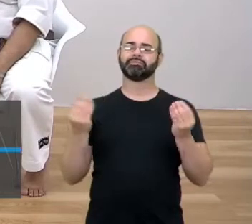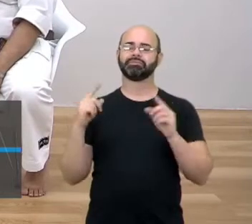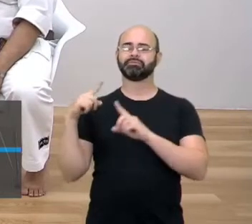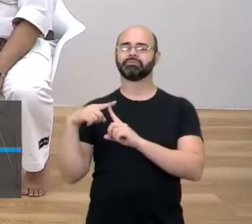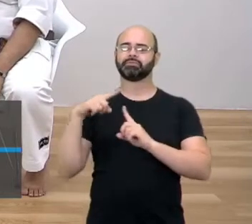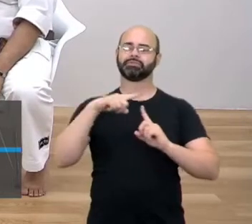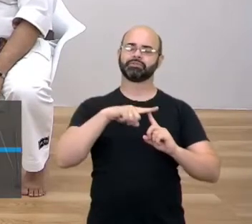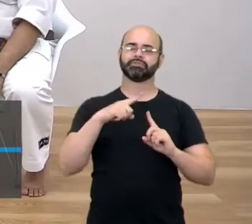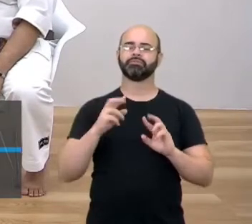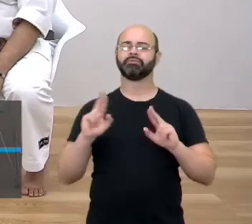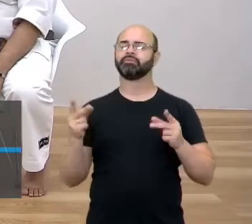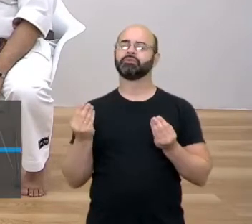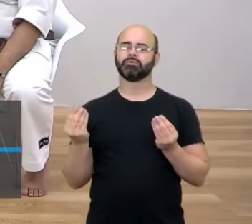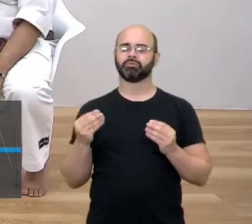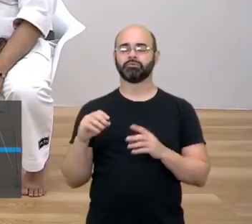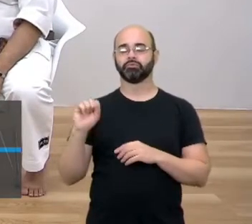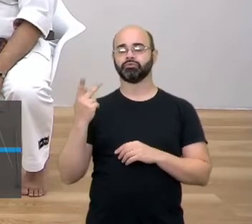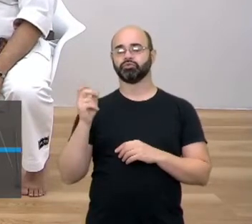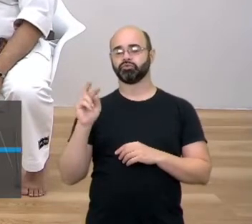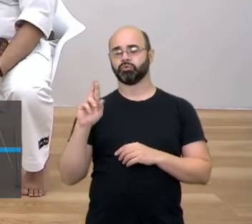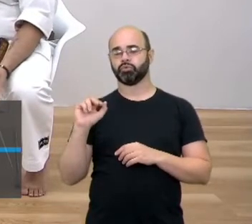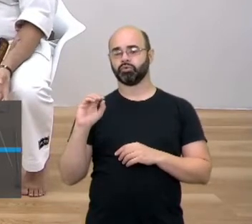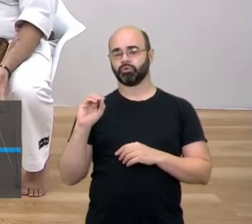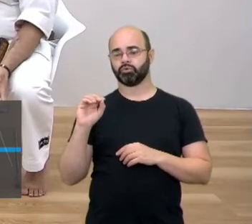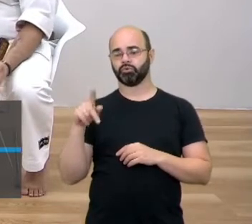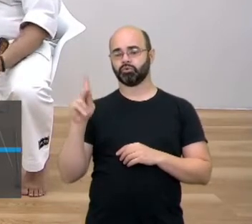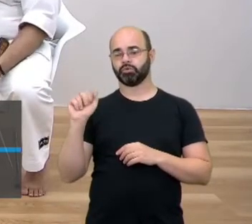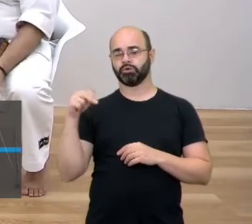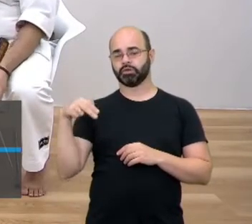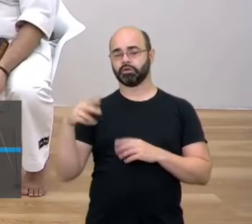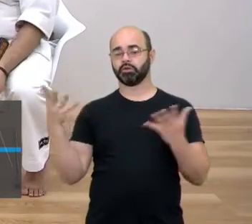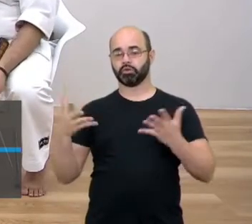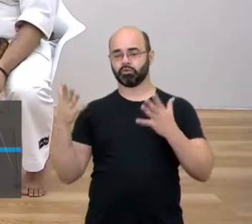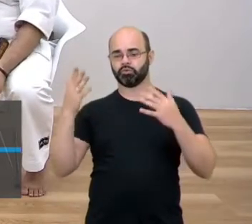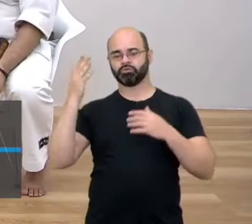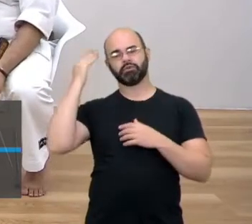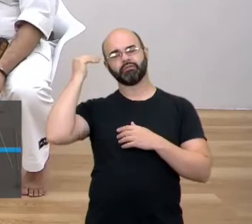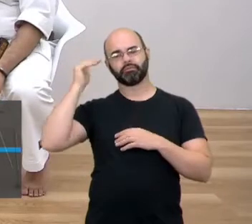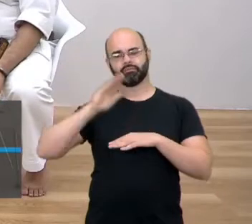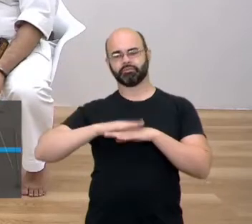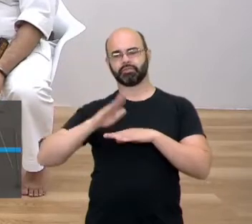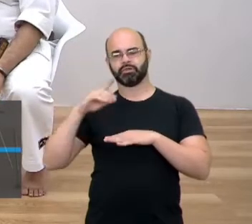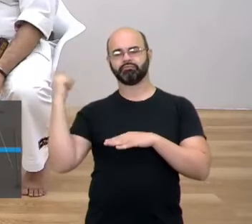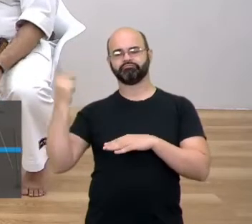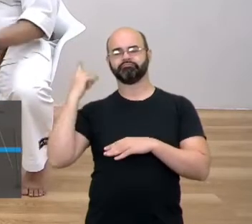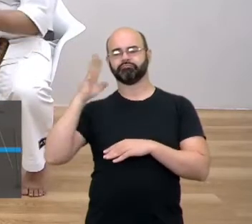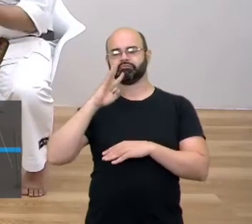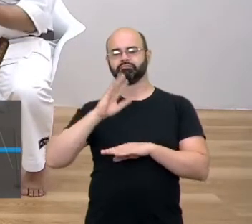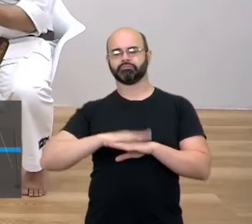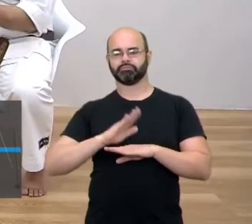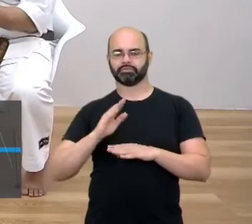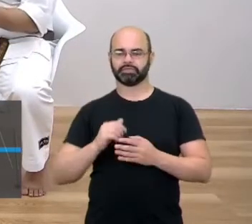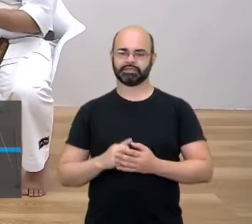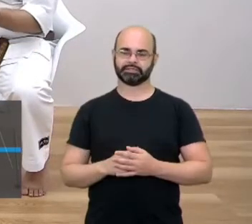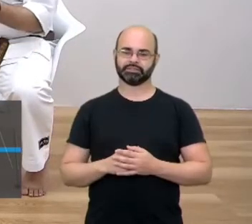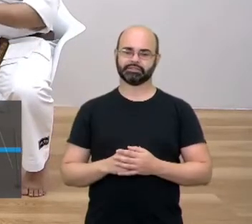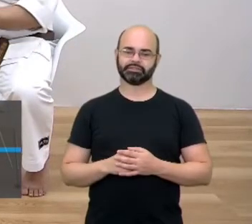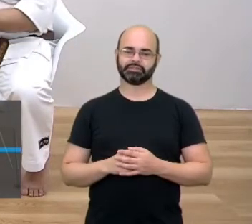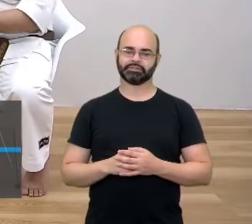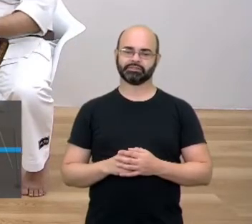outro. Então, o Shotokan é o Karate Olímpico mais popular. Então, tem diferenças